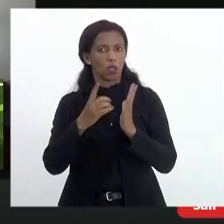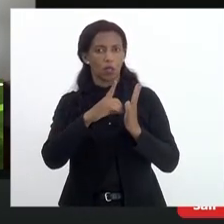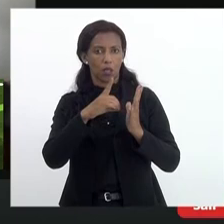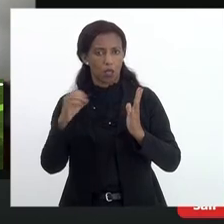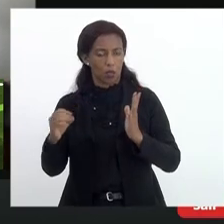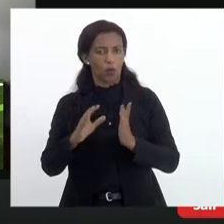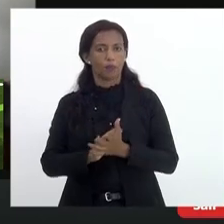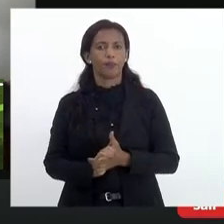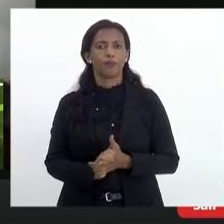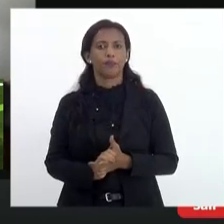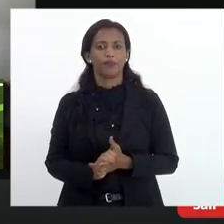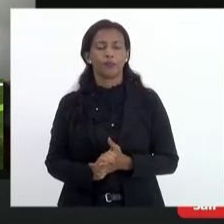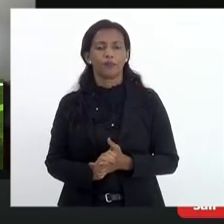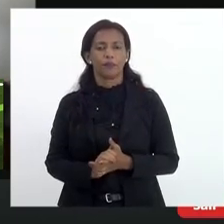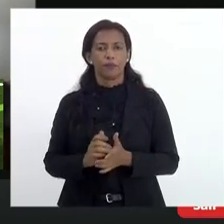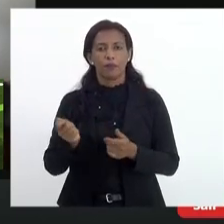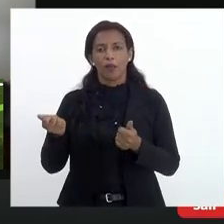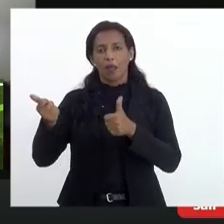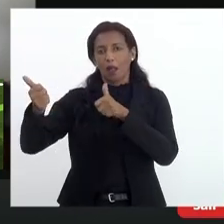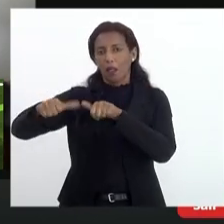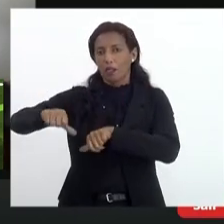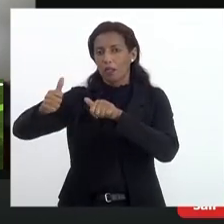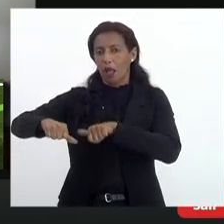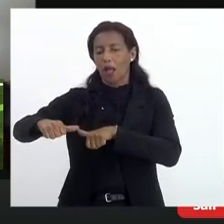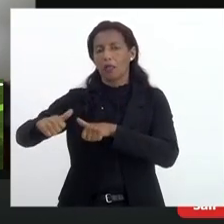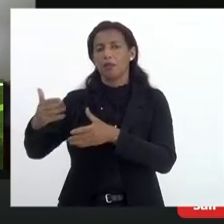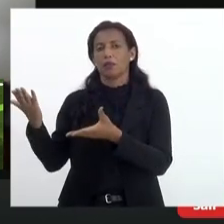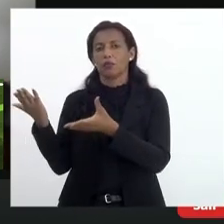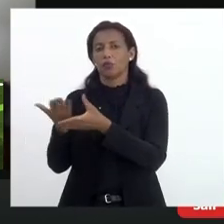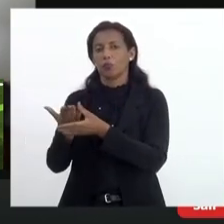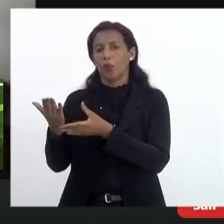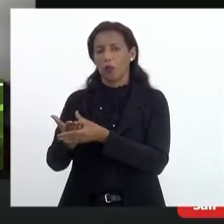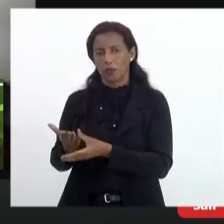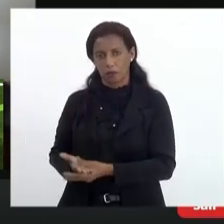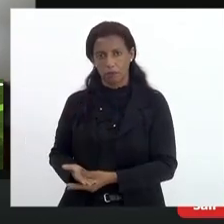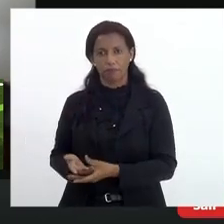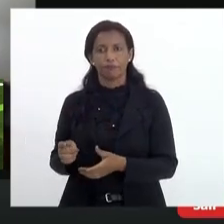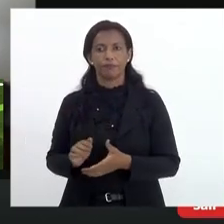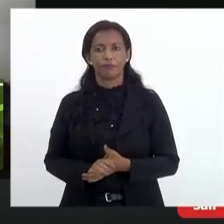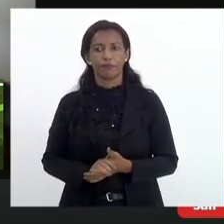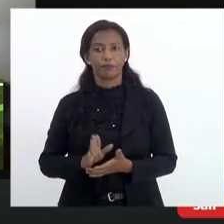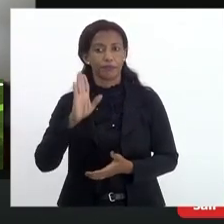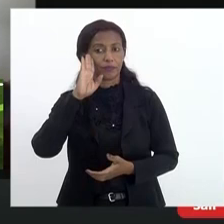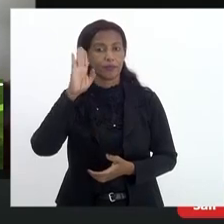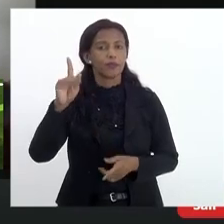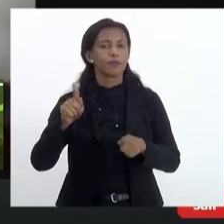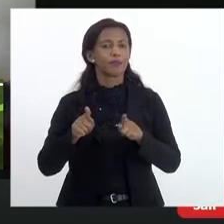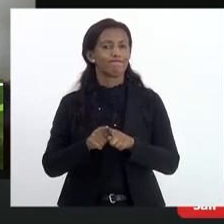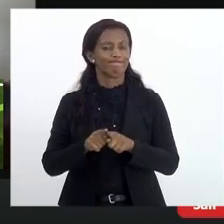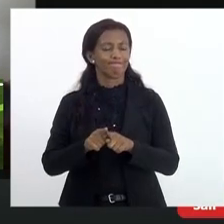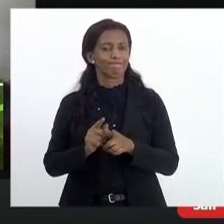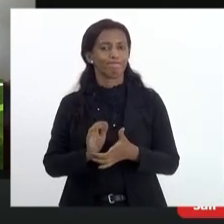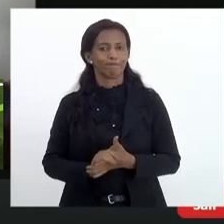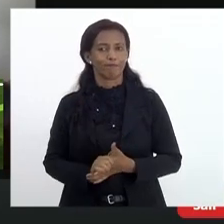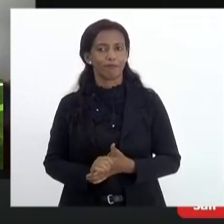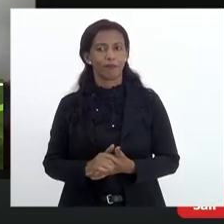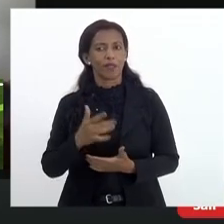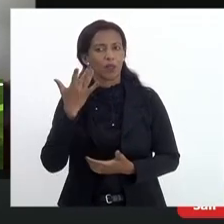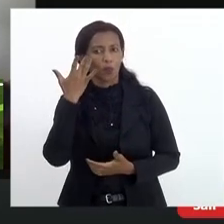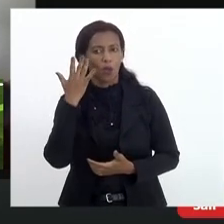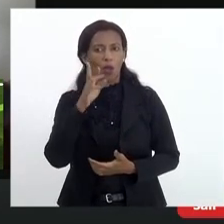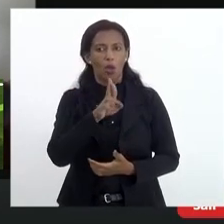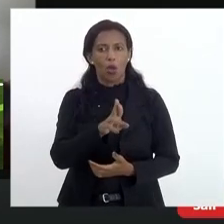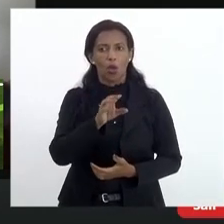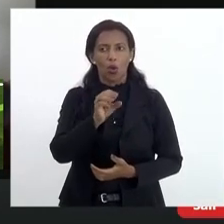de escolas, análise dos processos, e principalmente, o eu queria colocar, e acho que a Rosilene